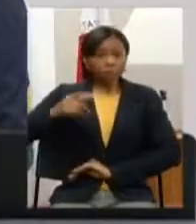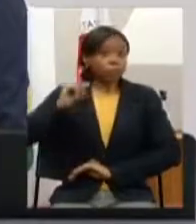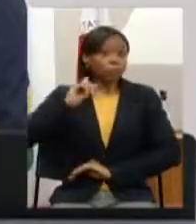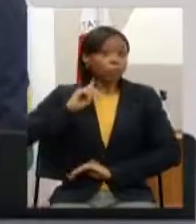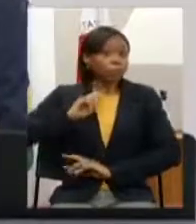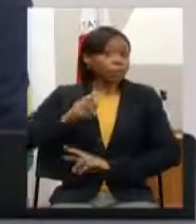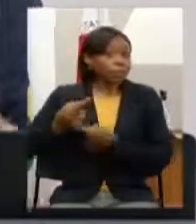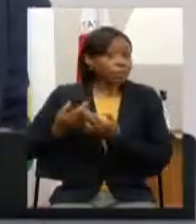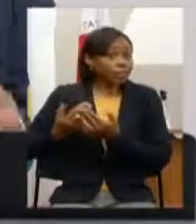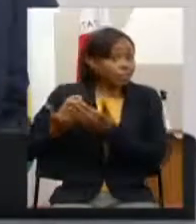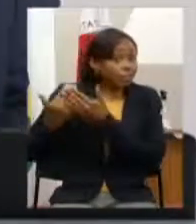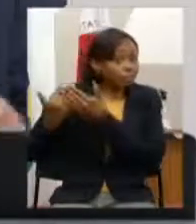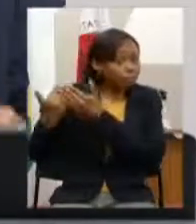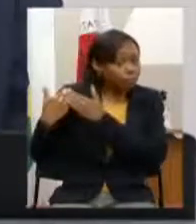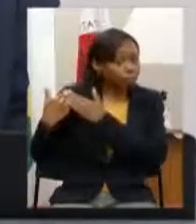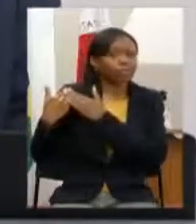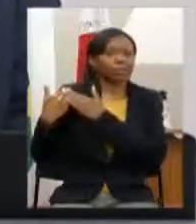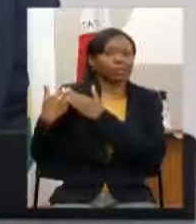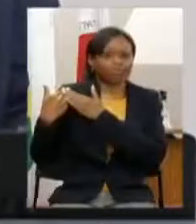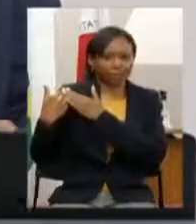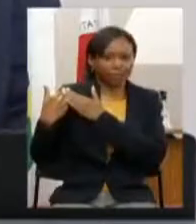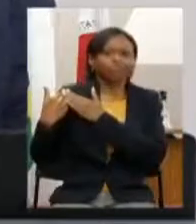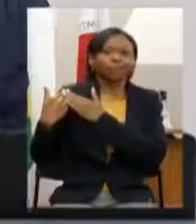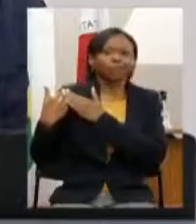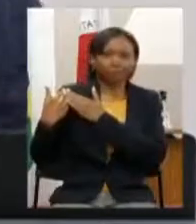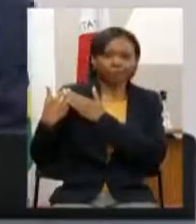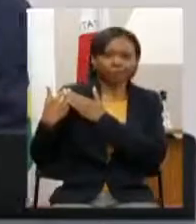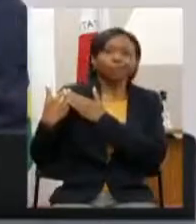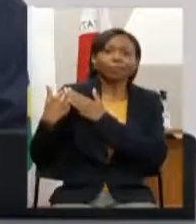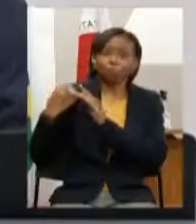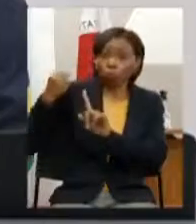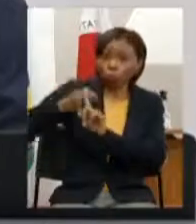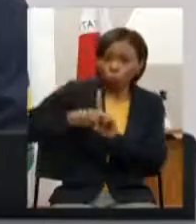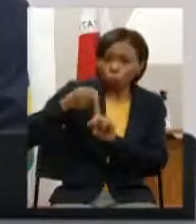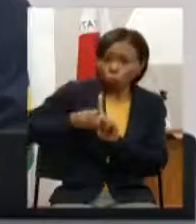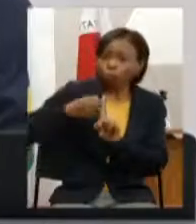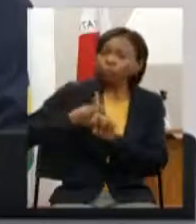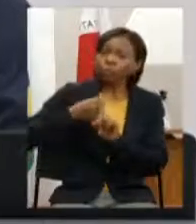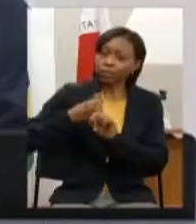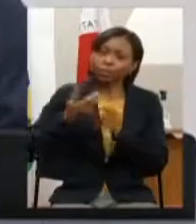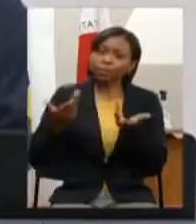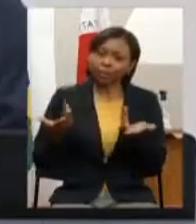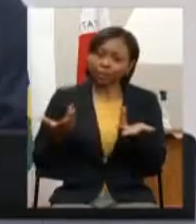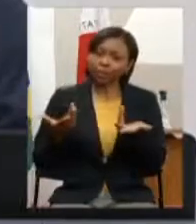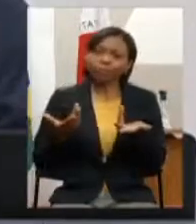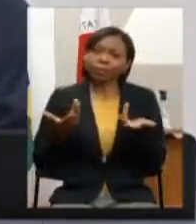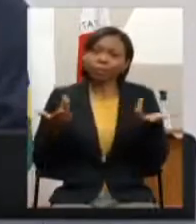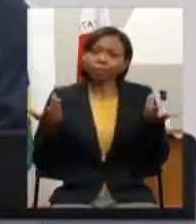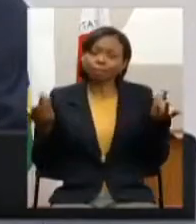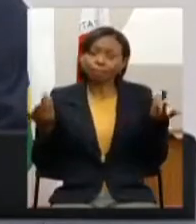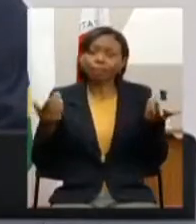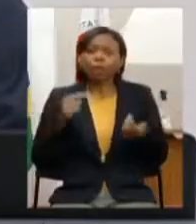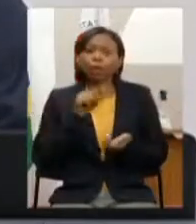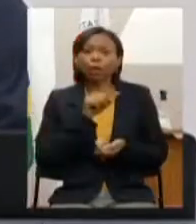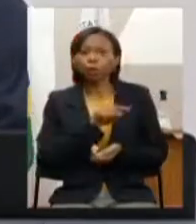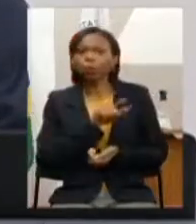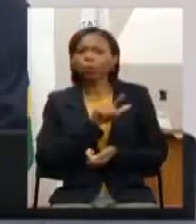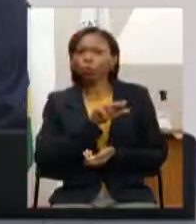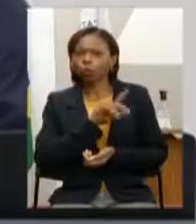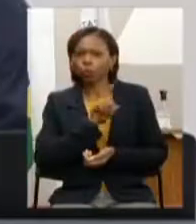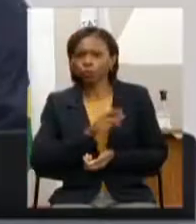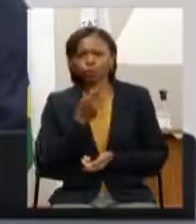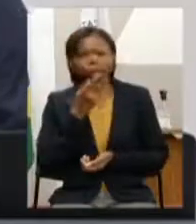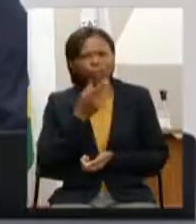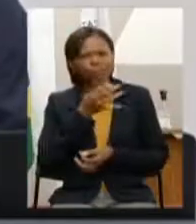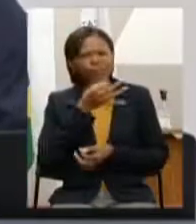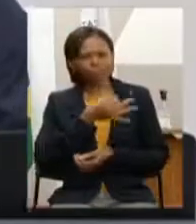é um papel que cabe a eles brigar por isso e está trazendo aqui então muito bem colocado a sua posição a